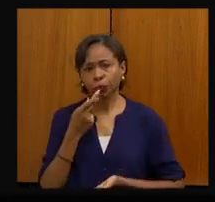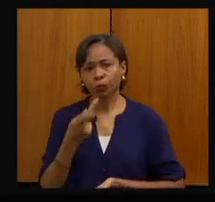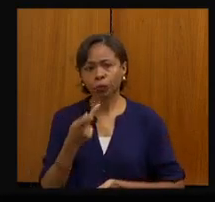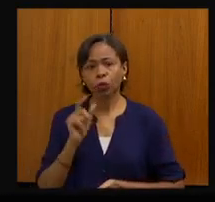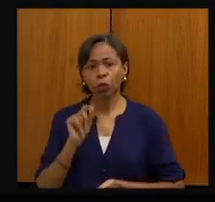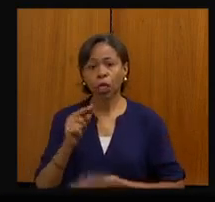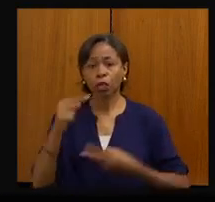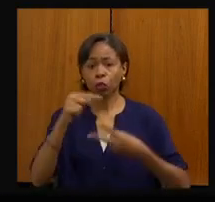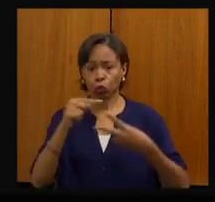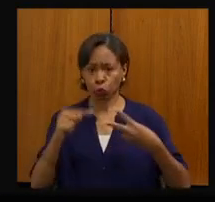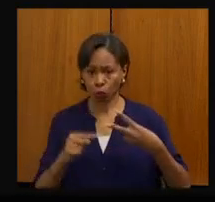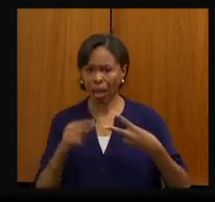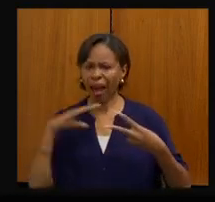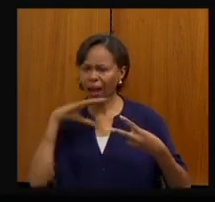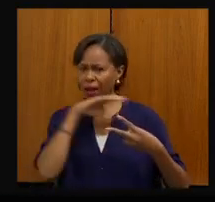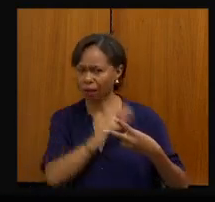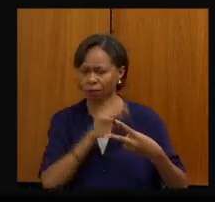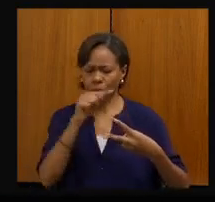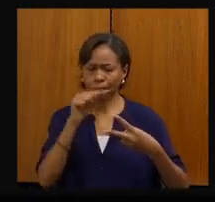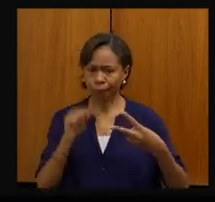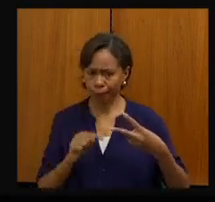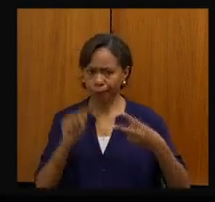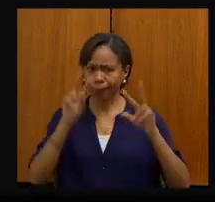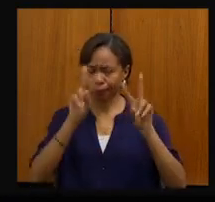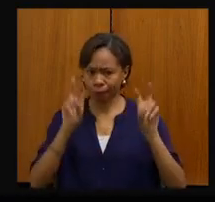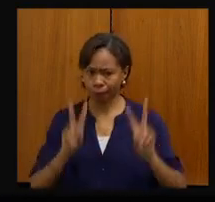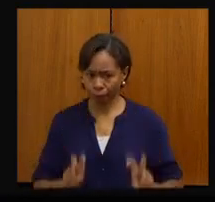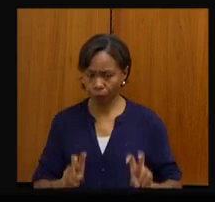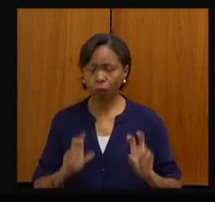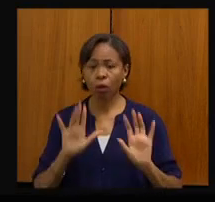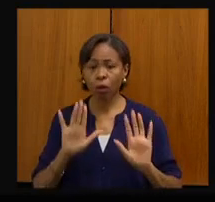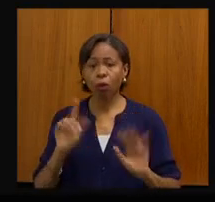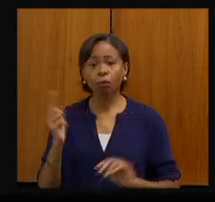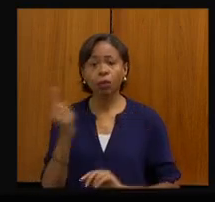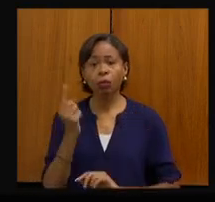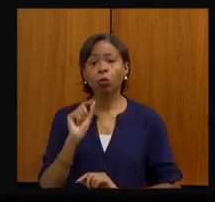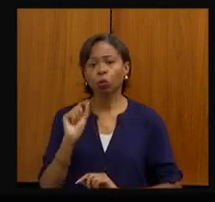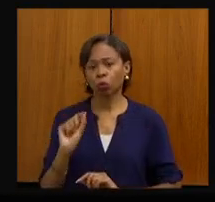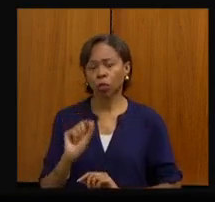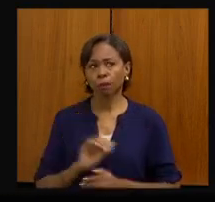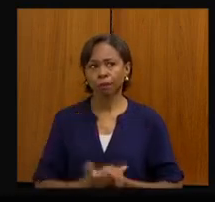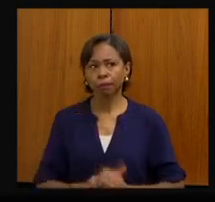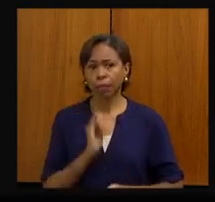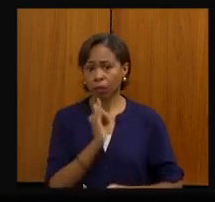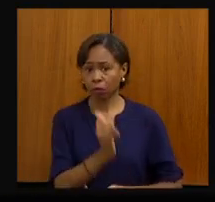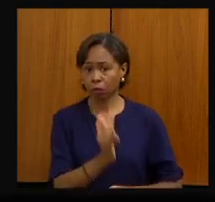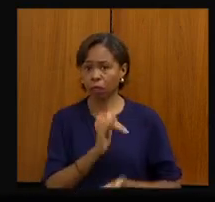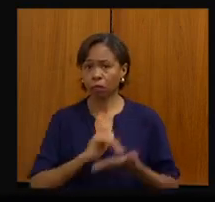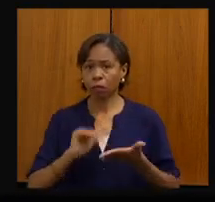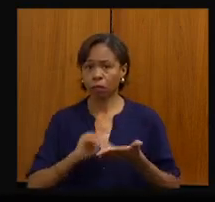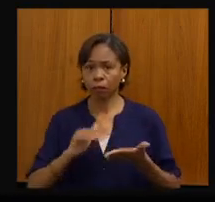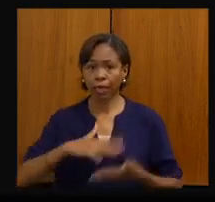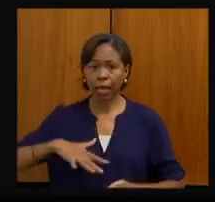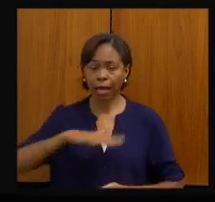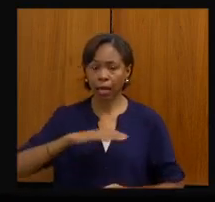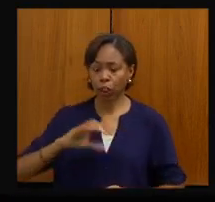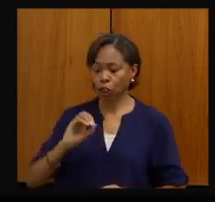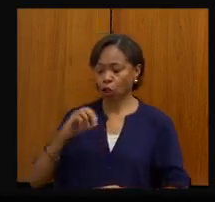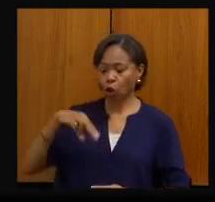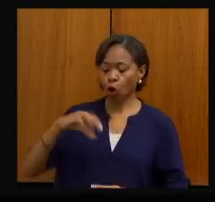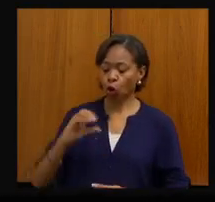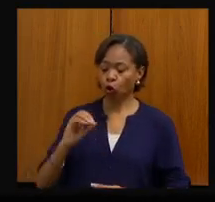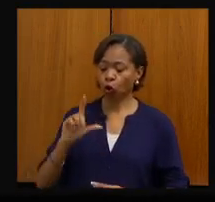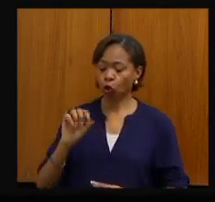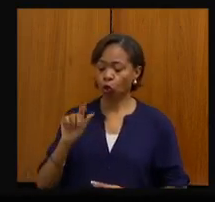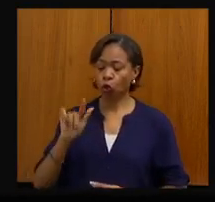dois tópicos, muito rápidos. O primeiro deles, eu queria dizer ao secretário que na área de oncologia nós temos